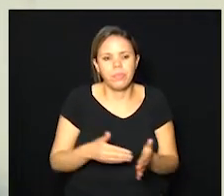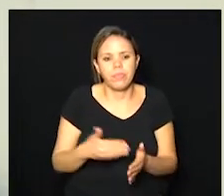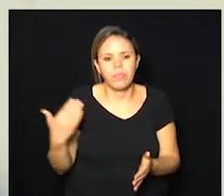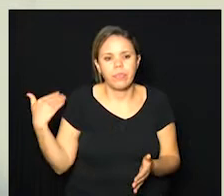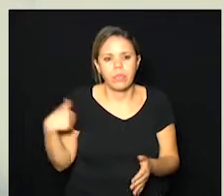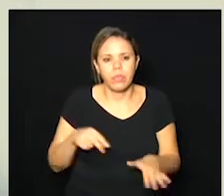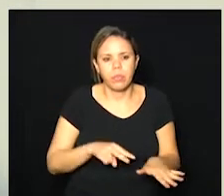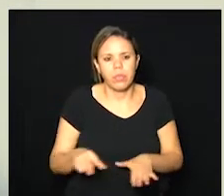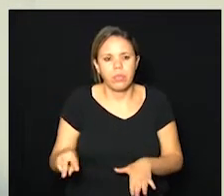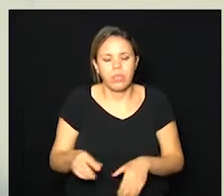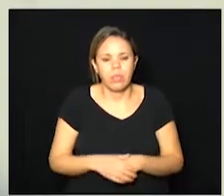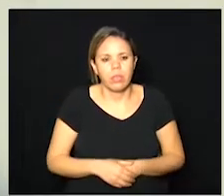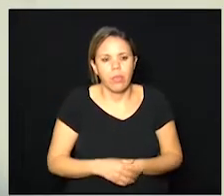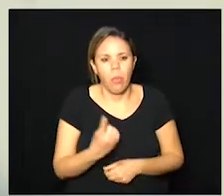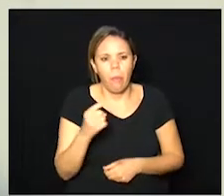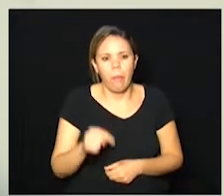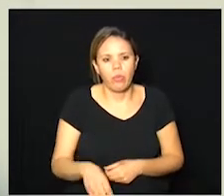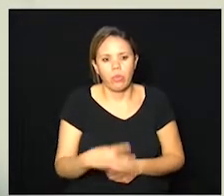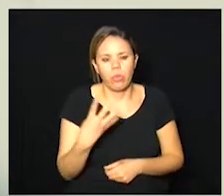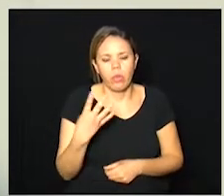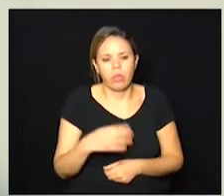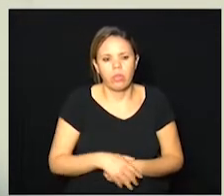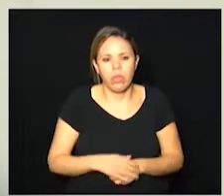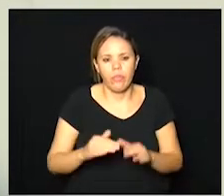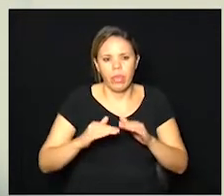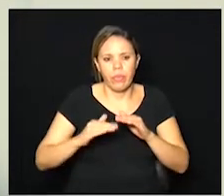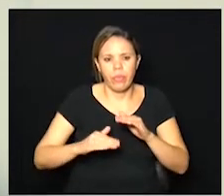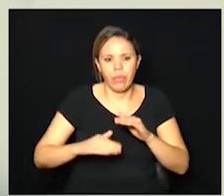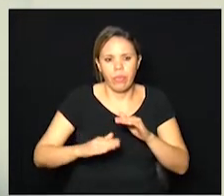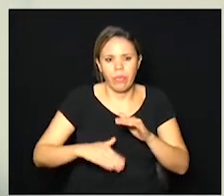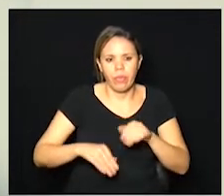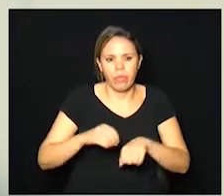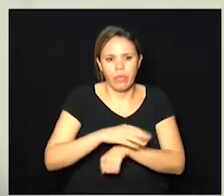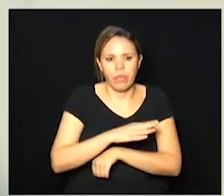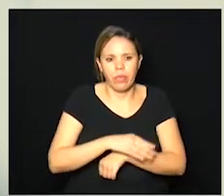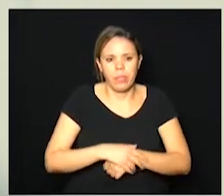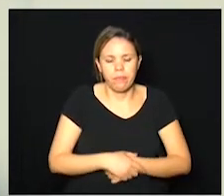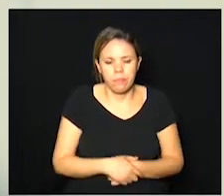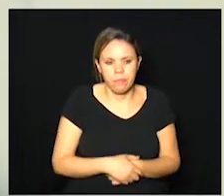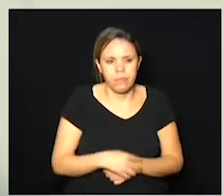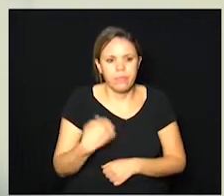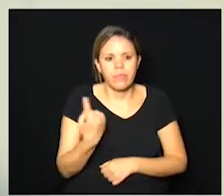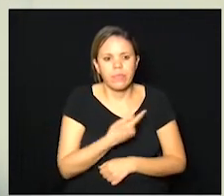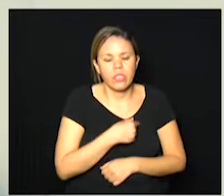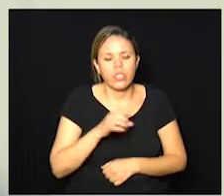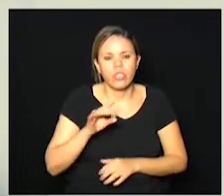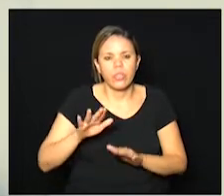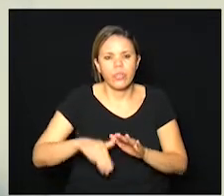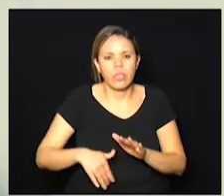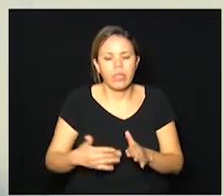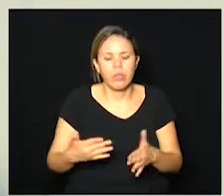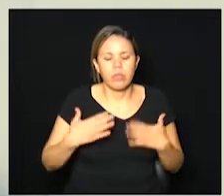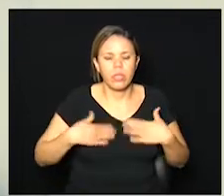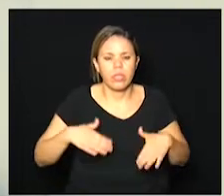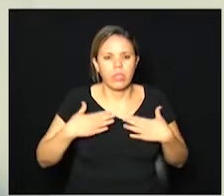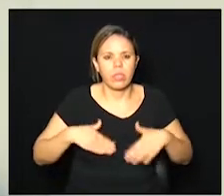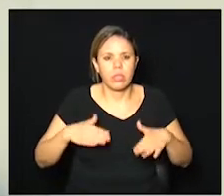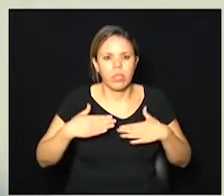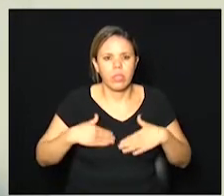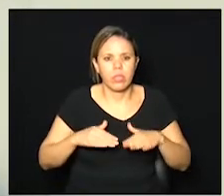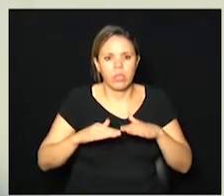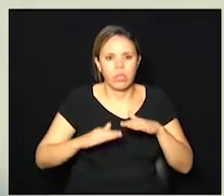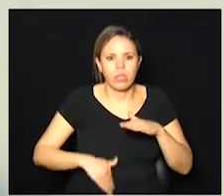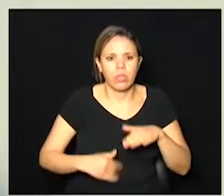foi semana passada foi de 1.4 então vem caindo a taxa de transmissão mas nós só ficaremos tranquilos quando ela estiver